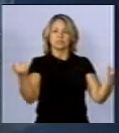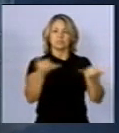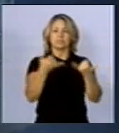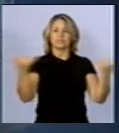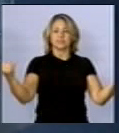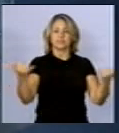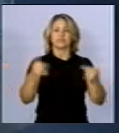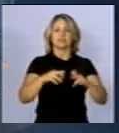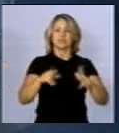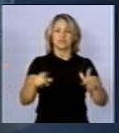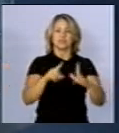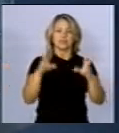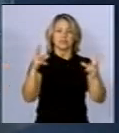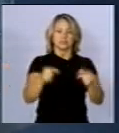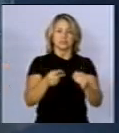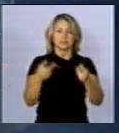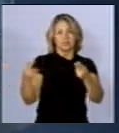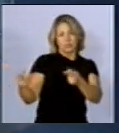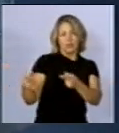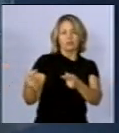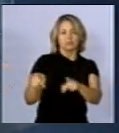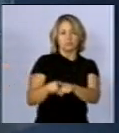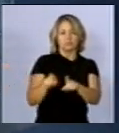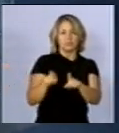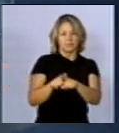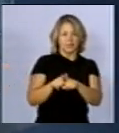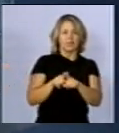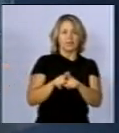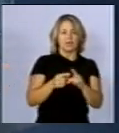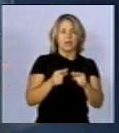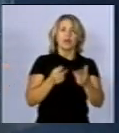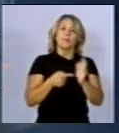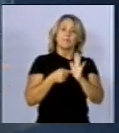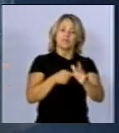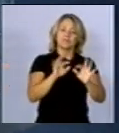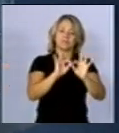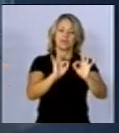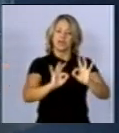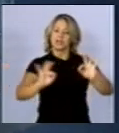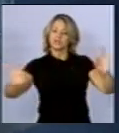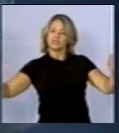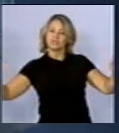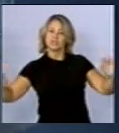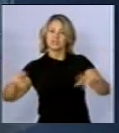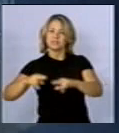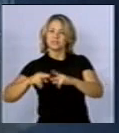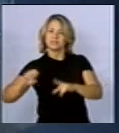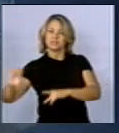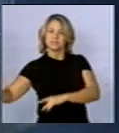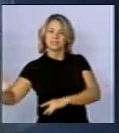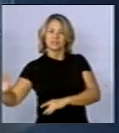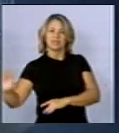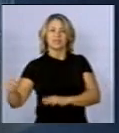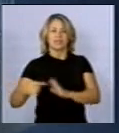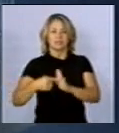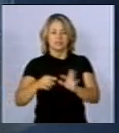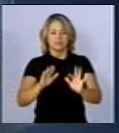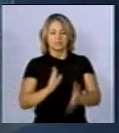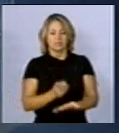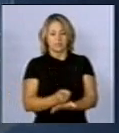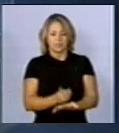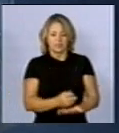ou seja, ele é diretamente proporcional à corrente, e ele é inversamente proporcional à distância dada aqui pela letra R. Mi e Pi são constantes.